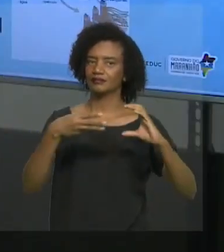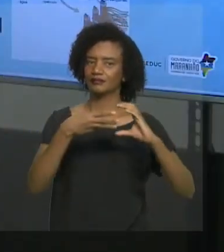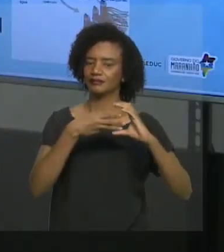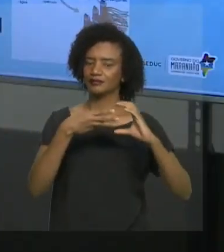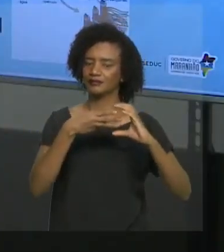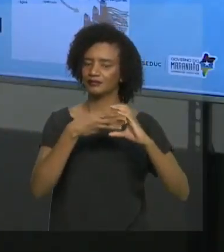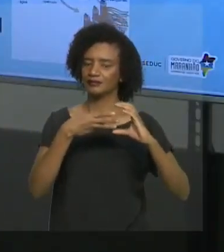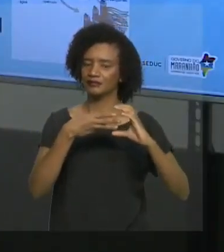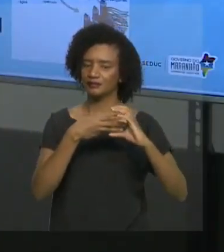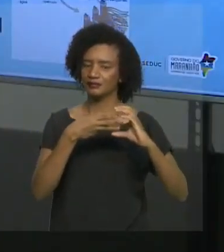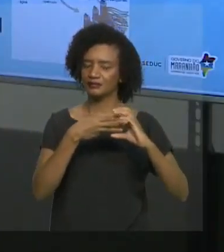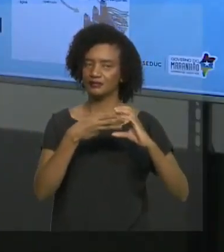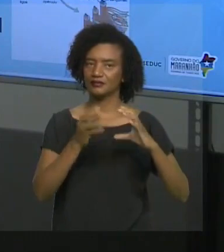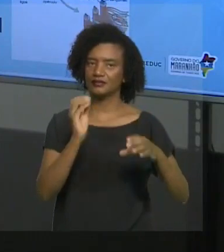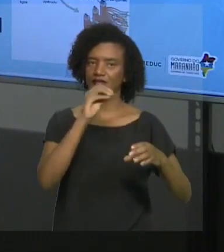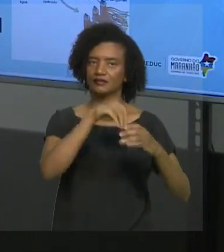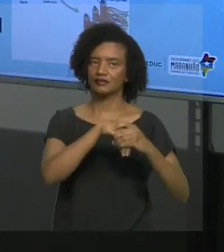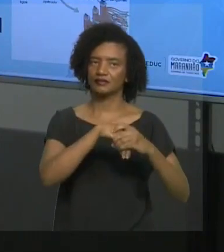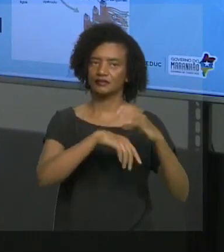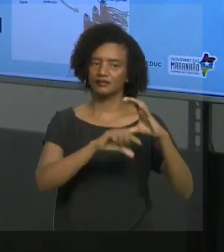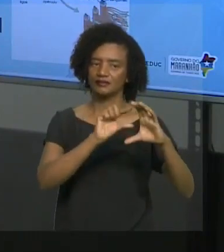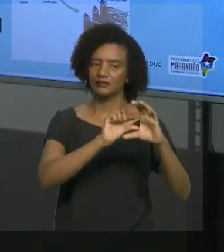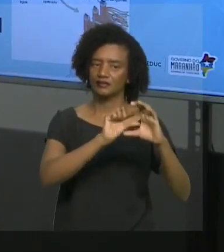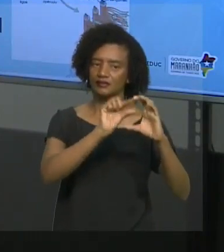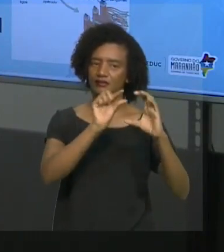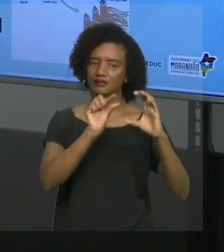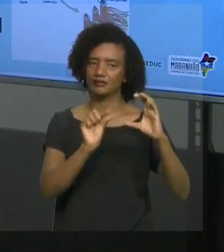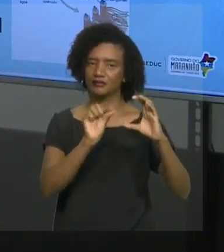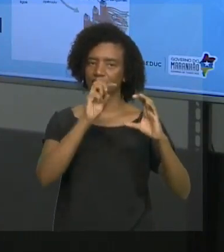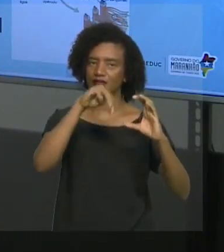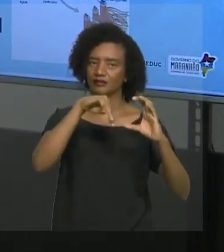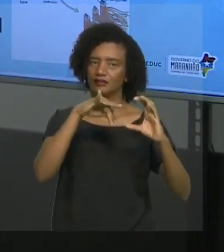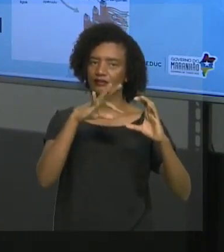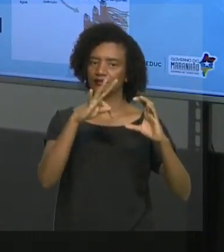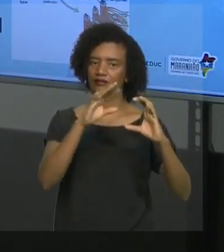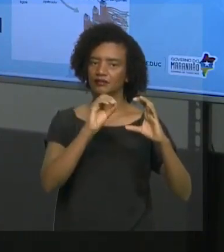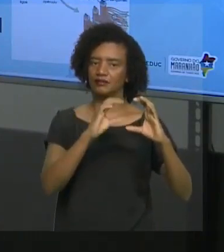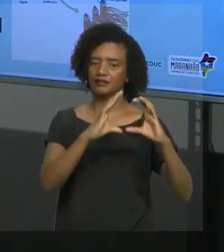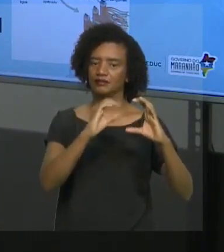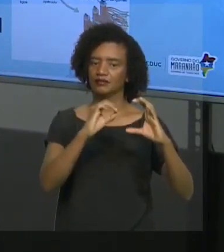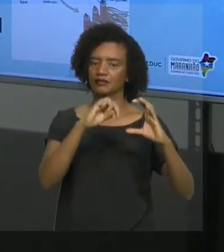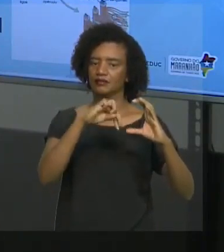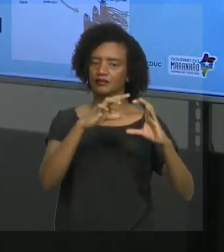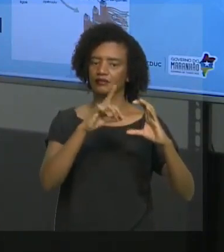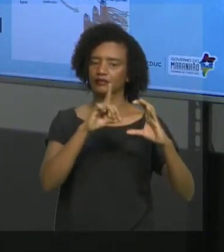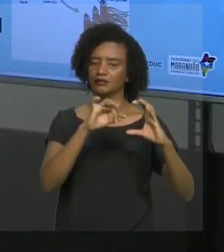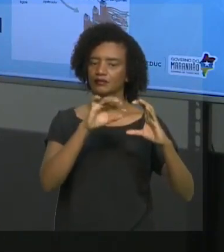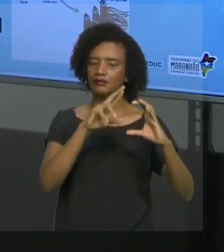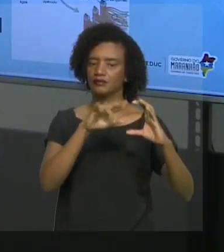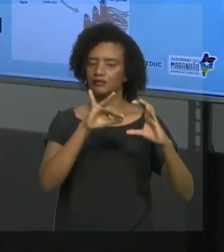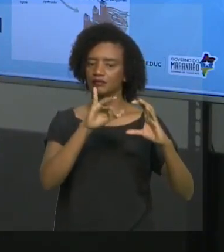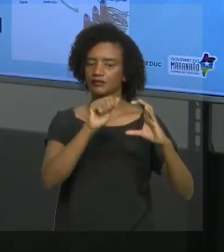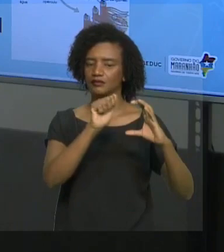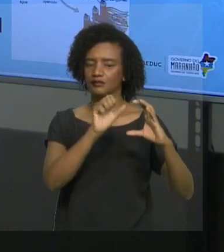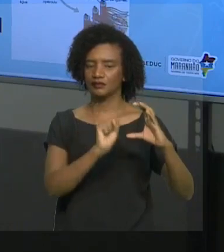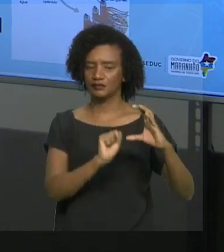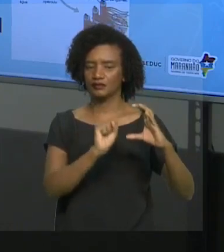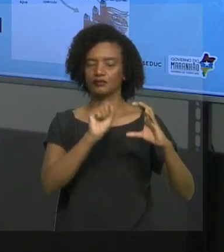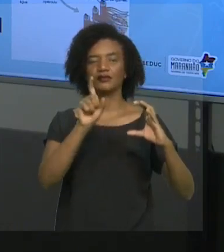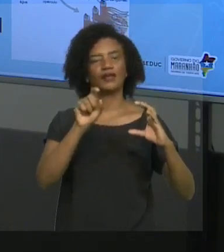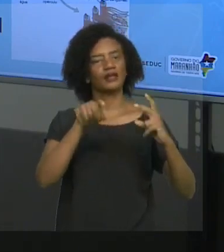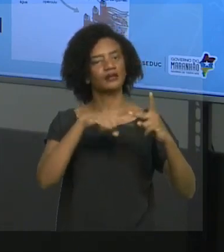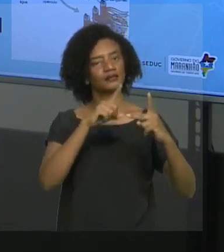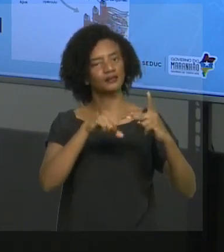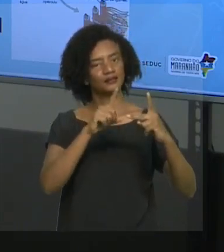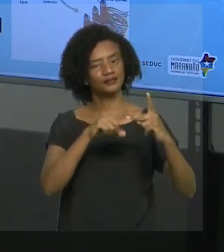mitocôndrias e a respiração orgânica, que pode ser pulmonar, encontrada nos mamíferos,